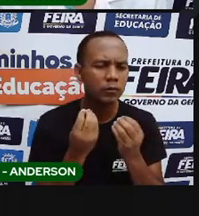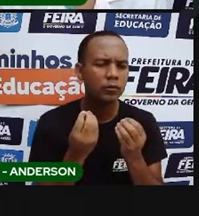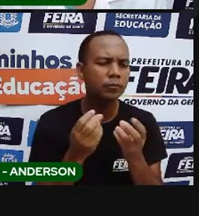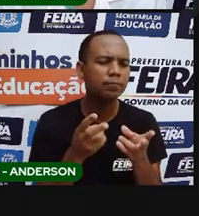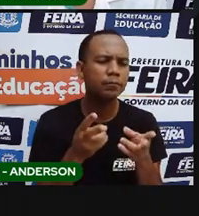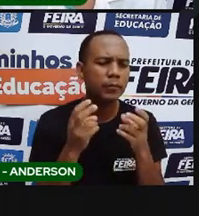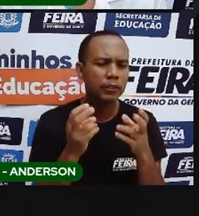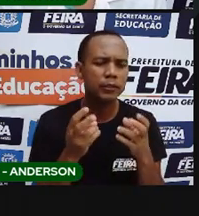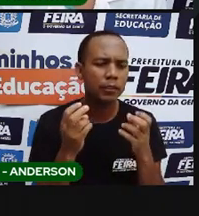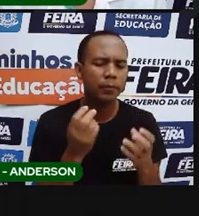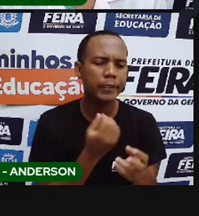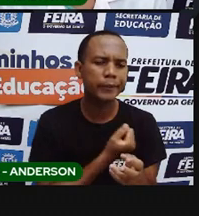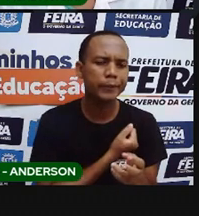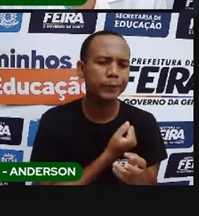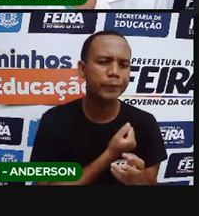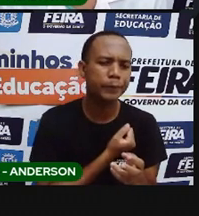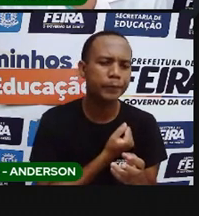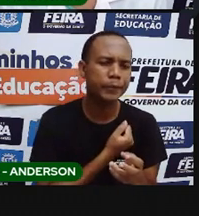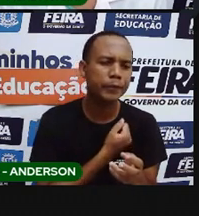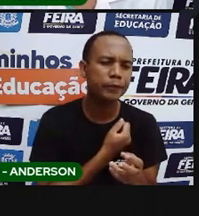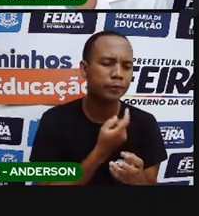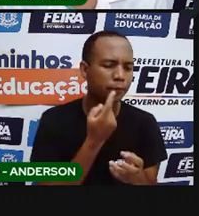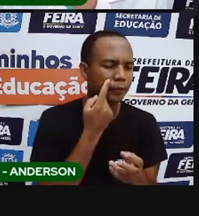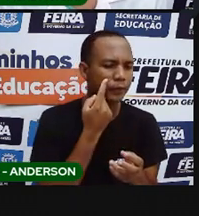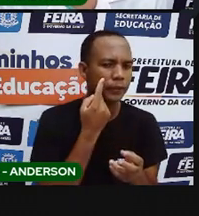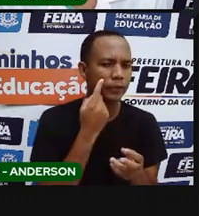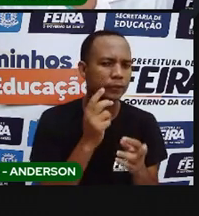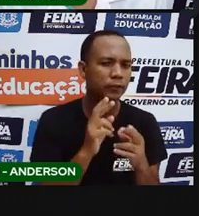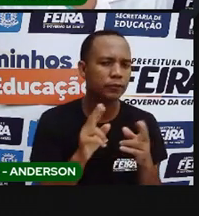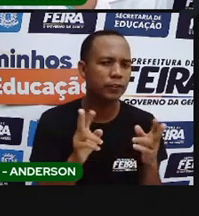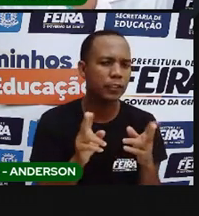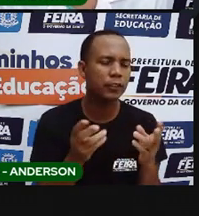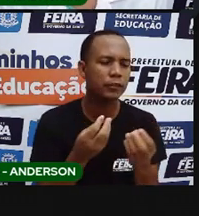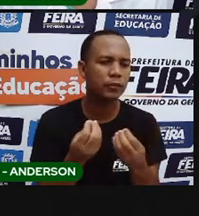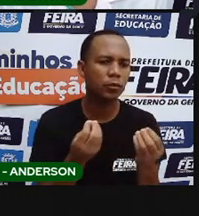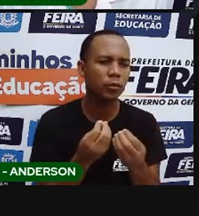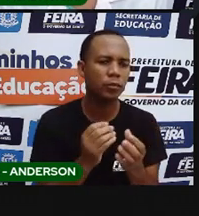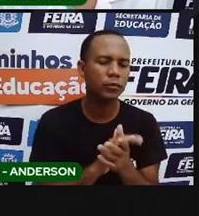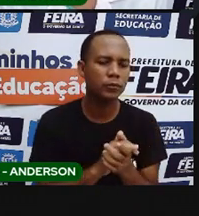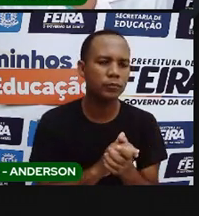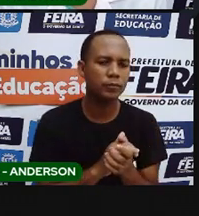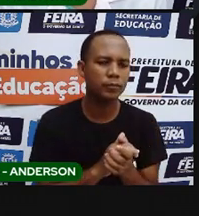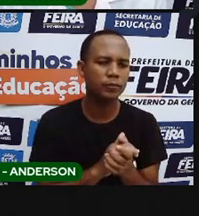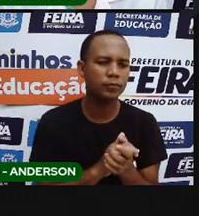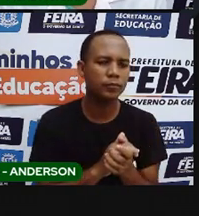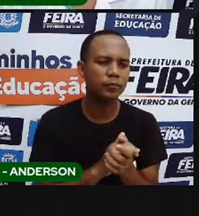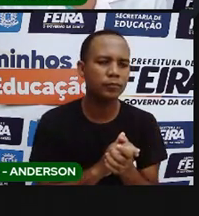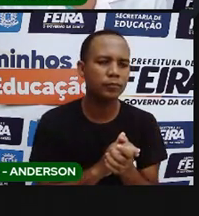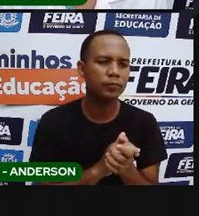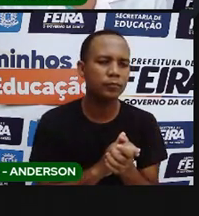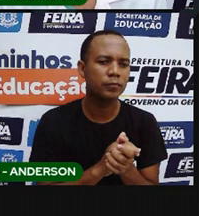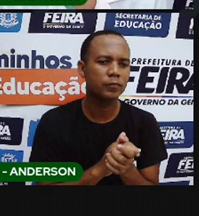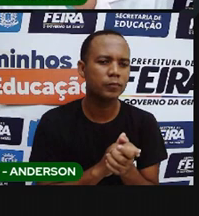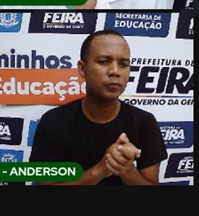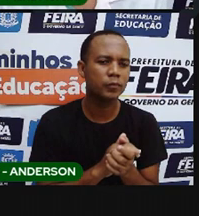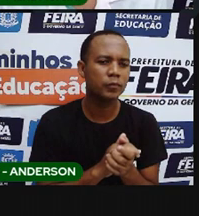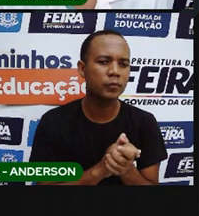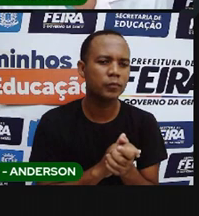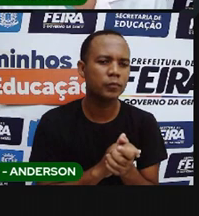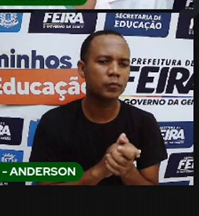quais os números é o quê? De pé grande. Então, qual é o segredo para descobrir os números da parte azul?